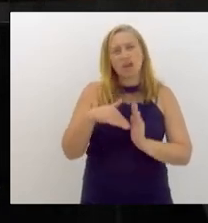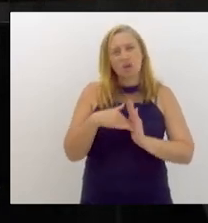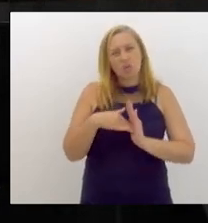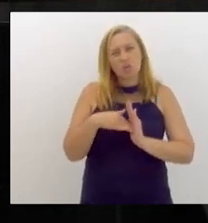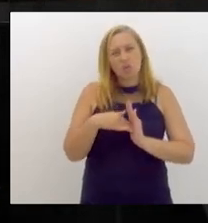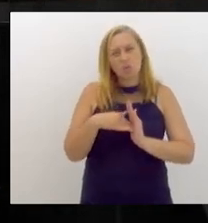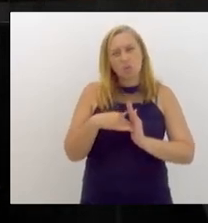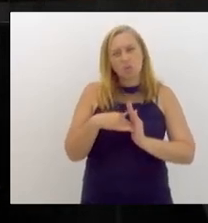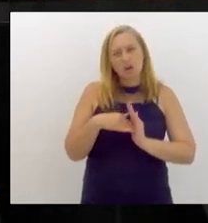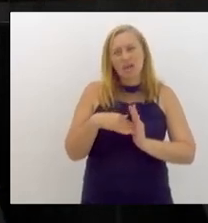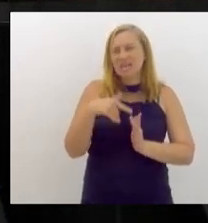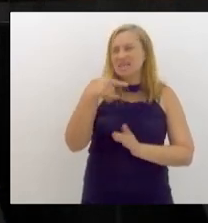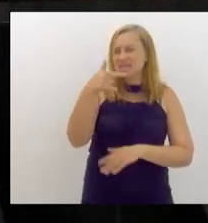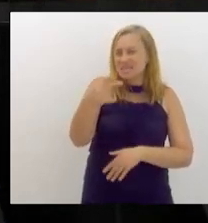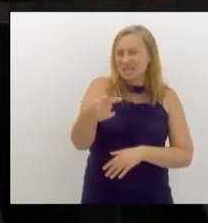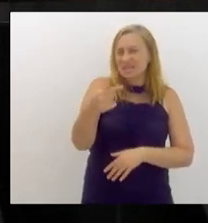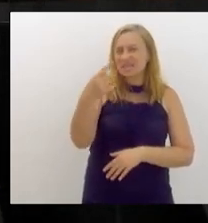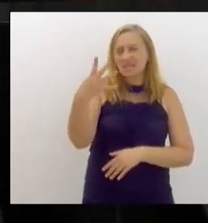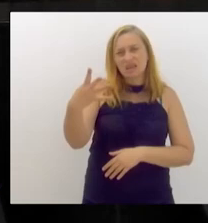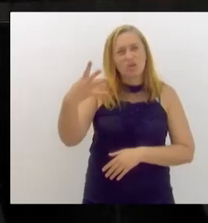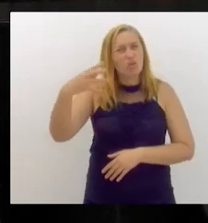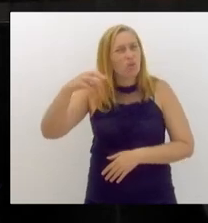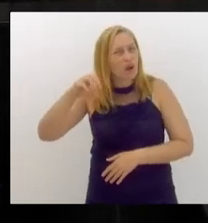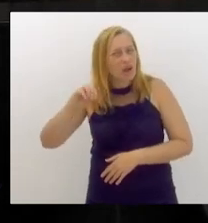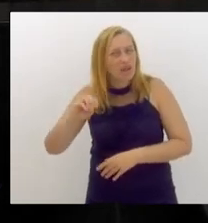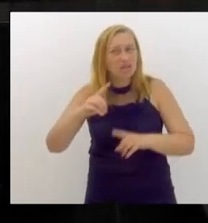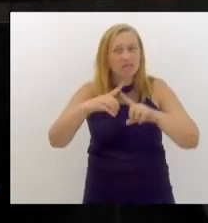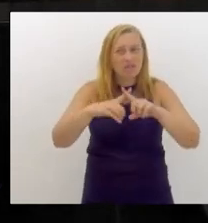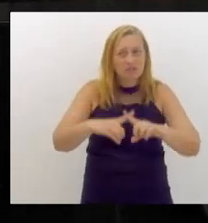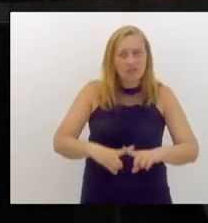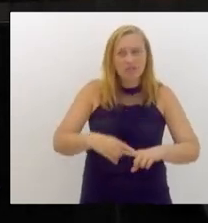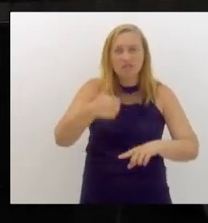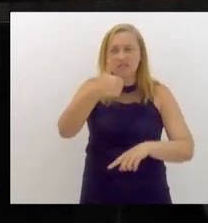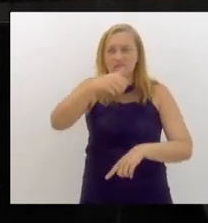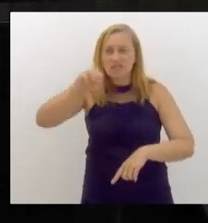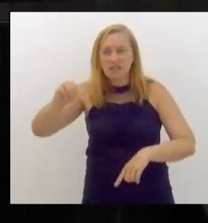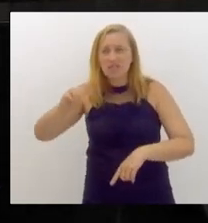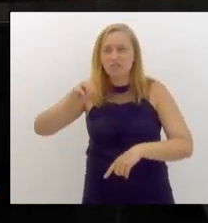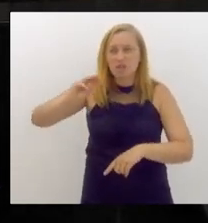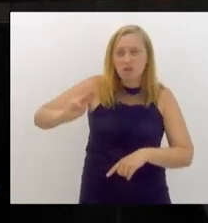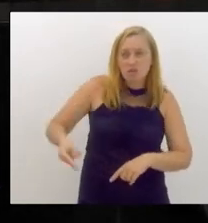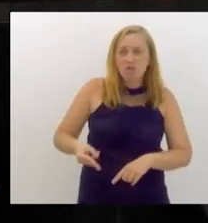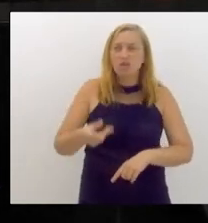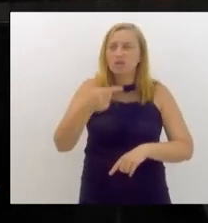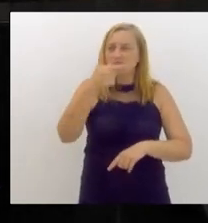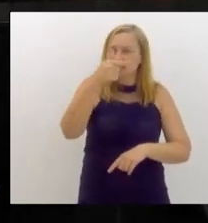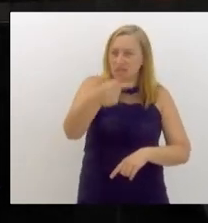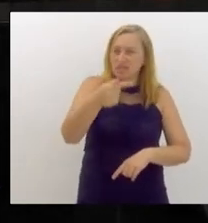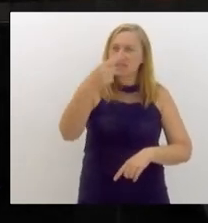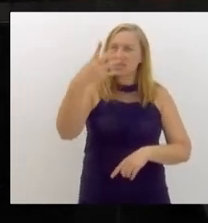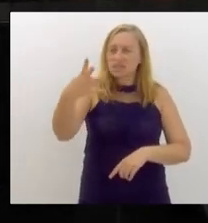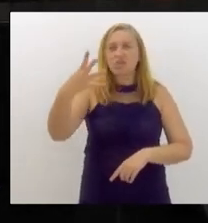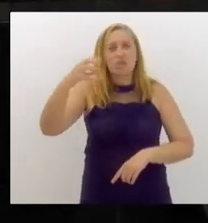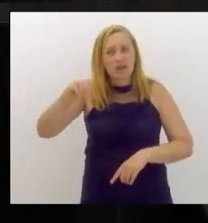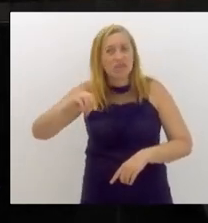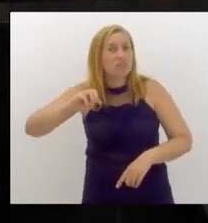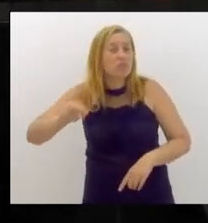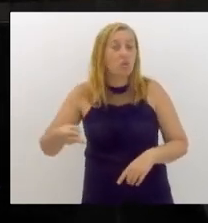Porque R 7,40 vezes R$ milhões dá R 740 milhões.